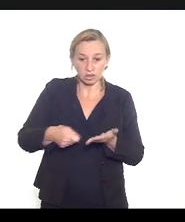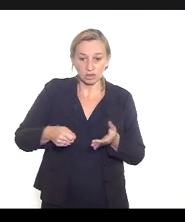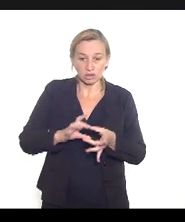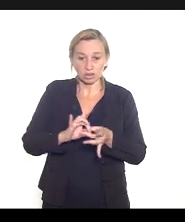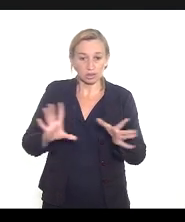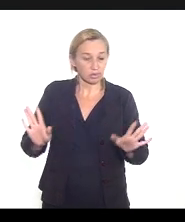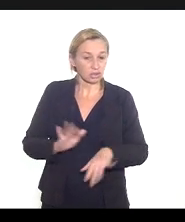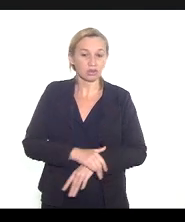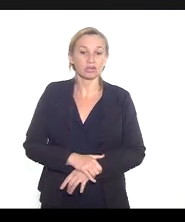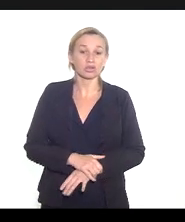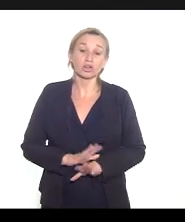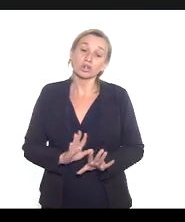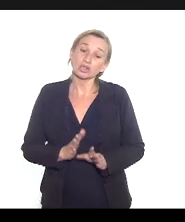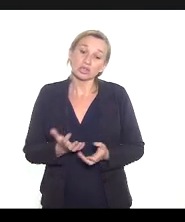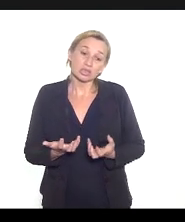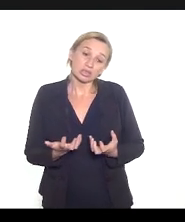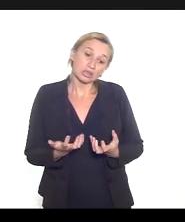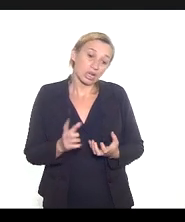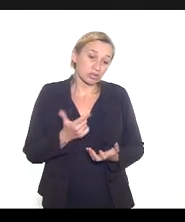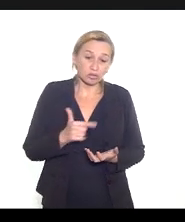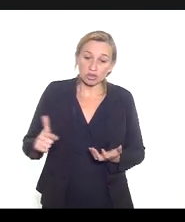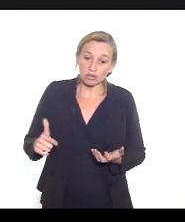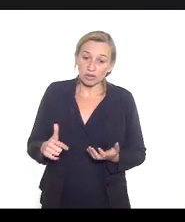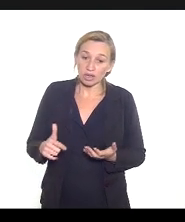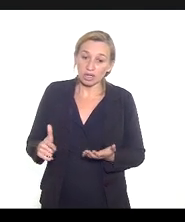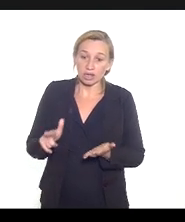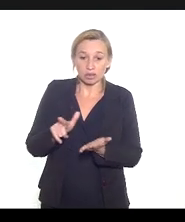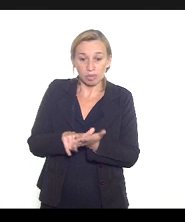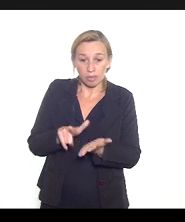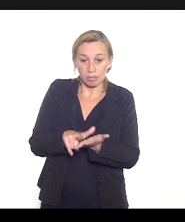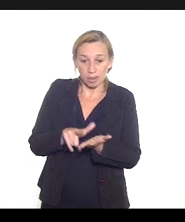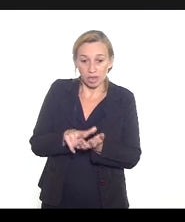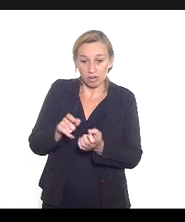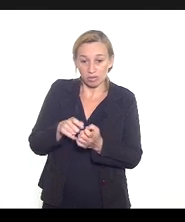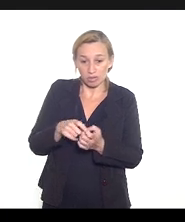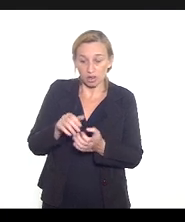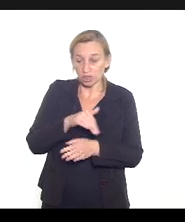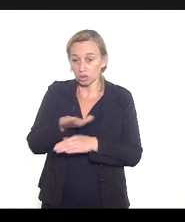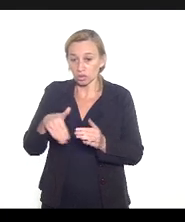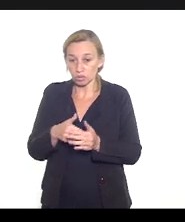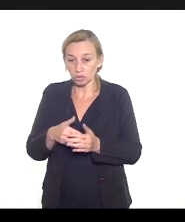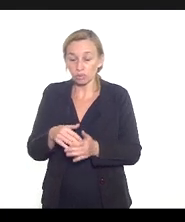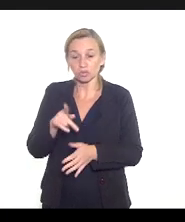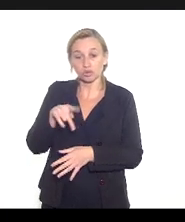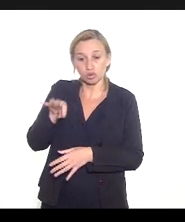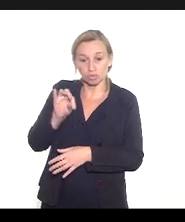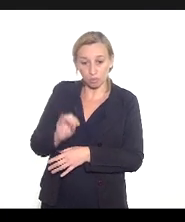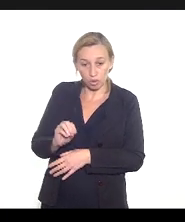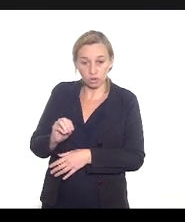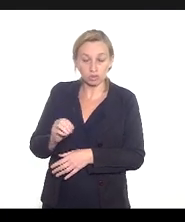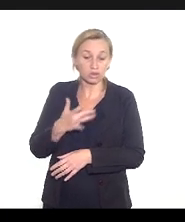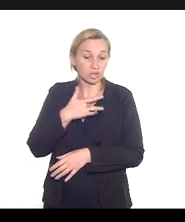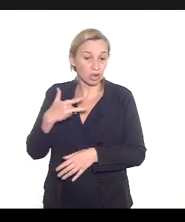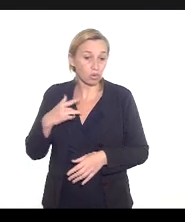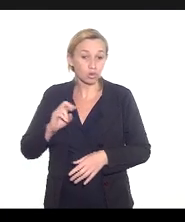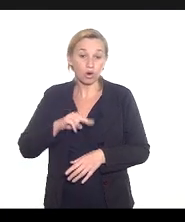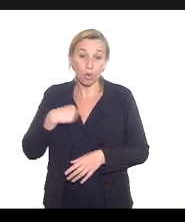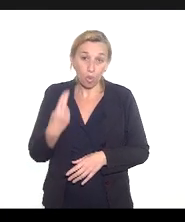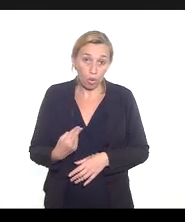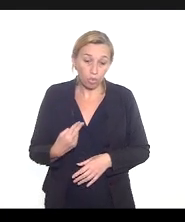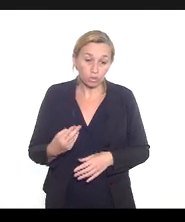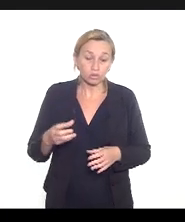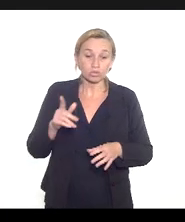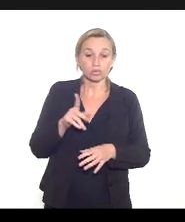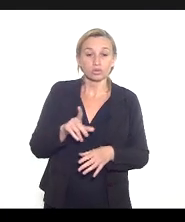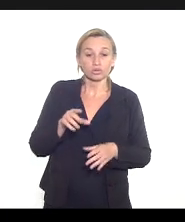termo assinado caso ela não possua esse termo fica disponibilizado em todos os postos de saúde ou polos de